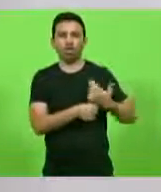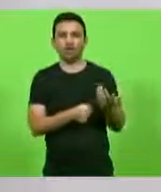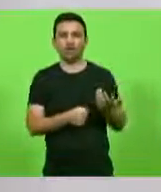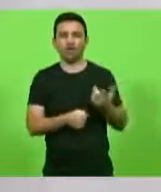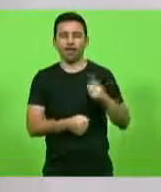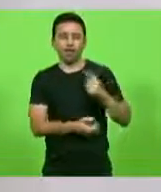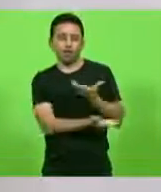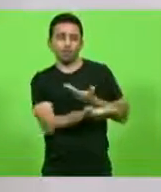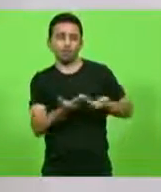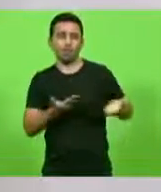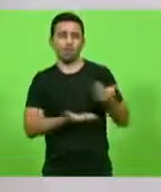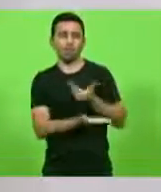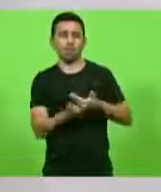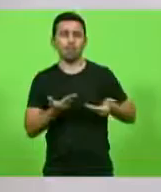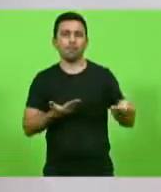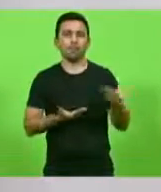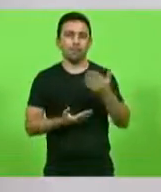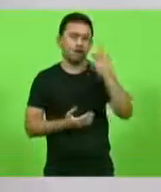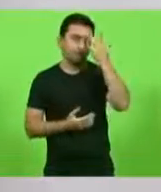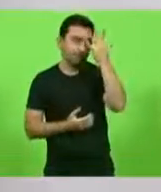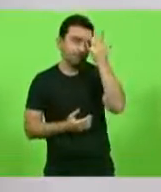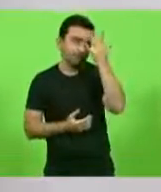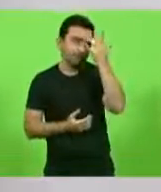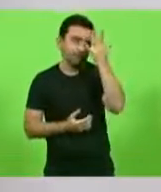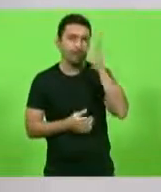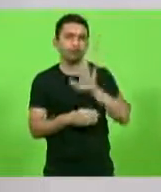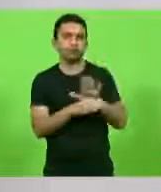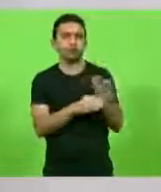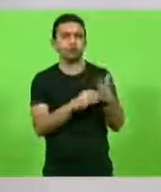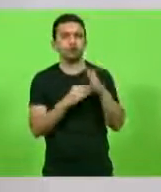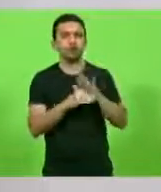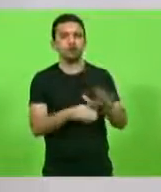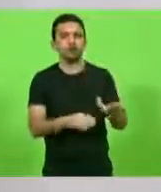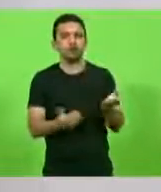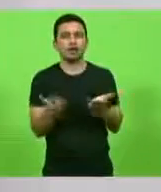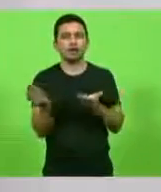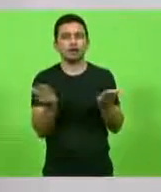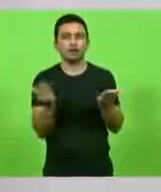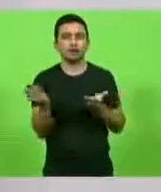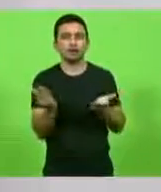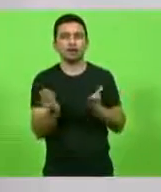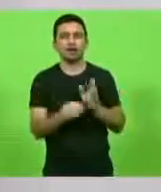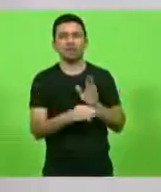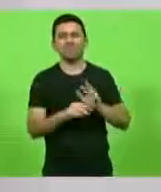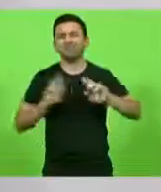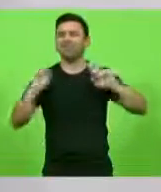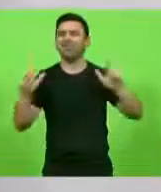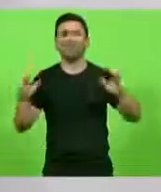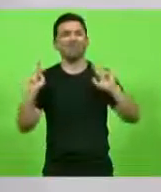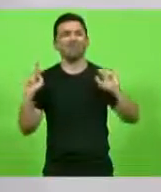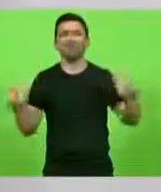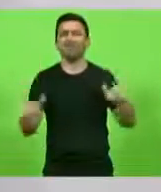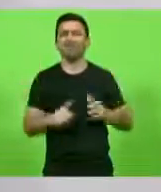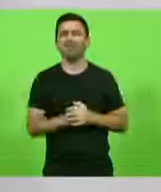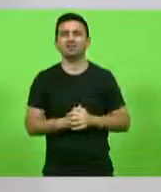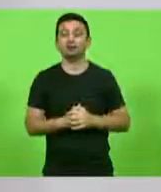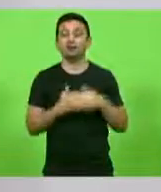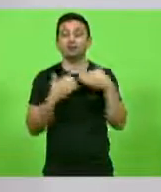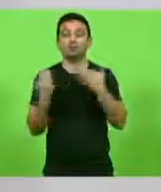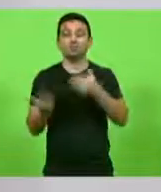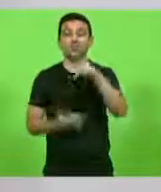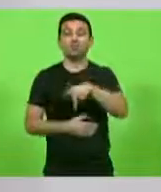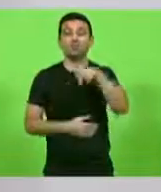de favores por facilitar licitações para empreiteiras. É diferente. E esse professor está